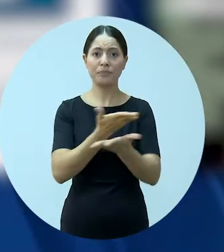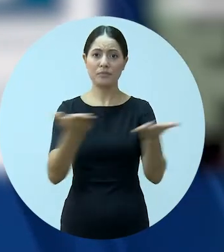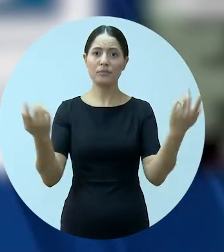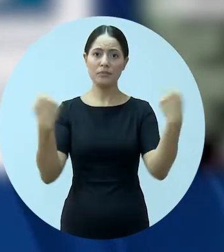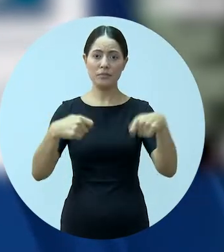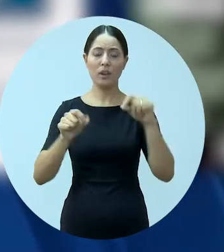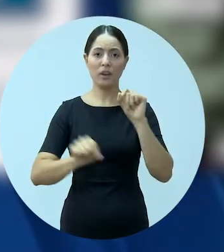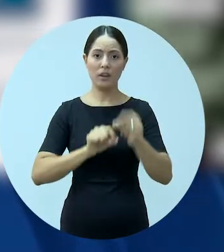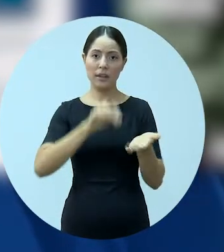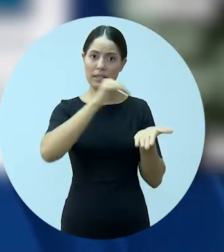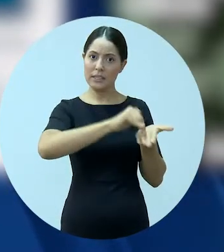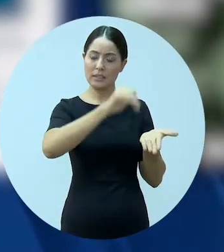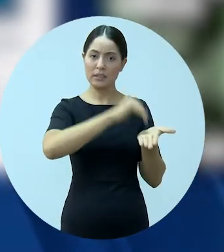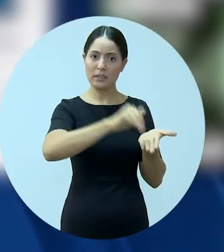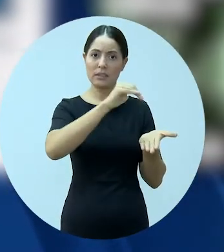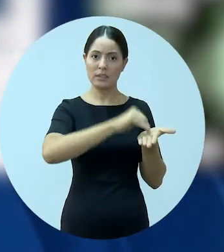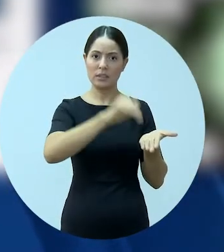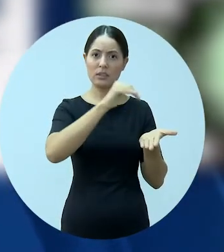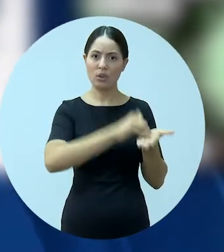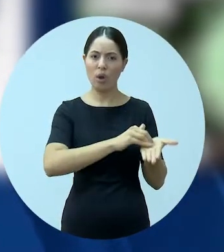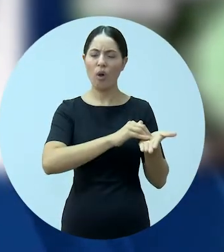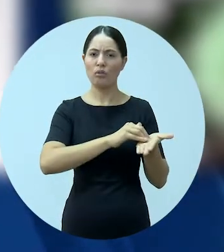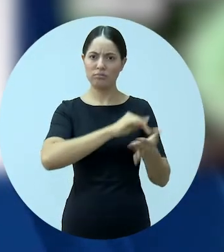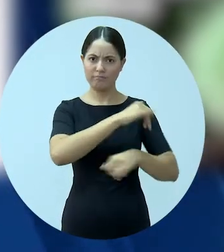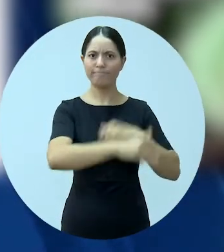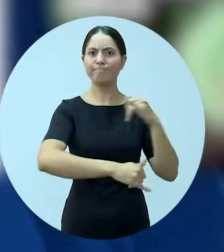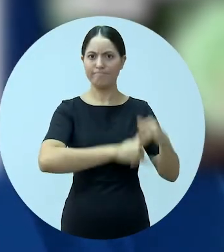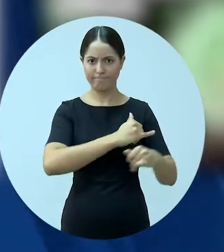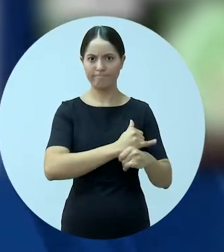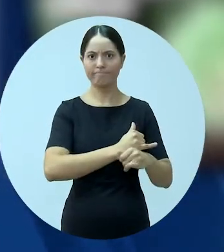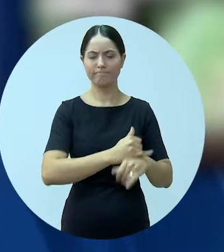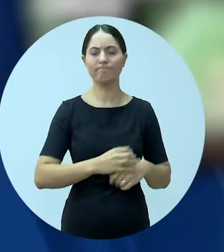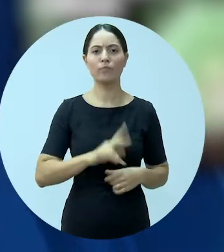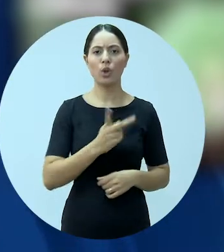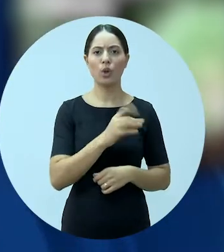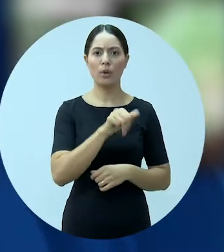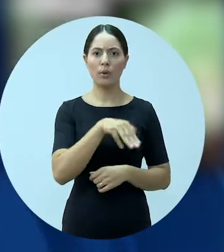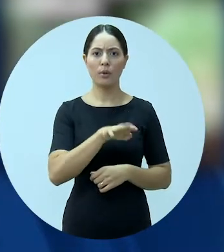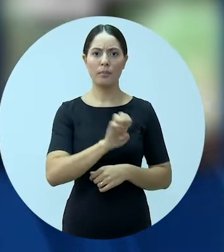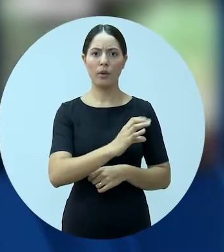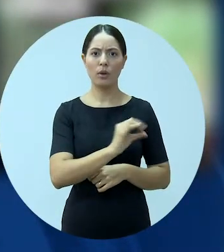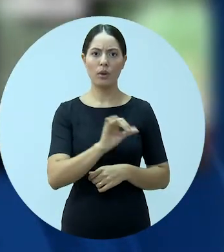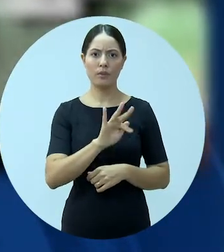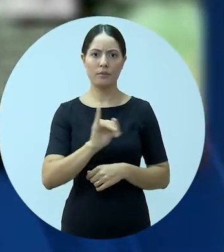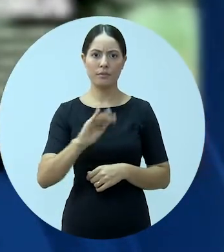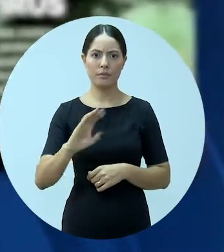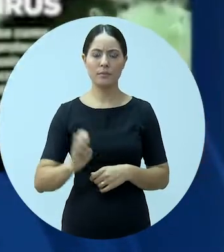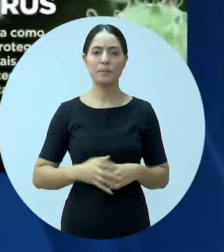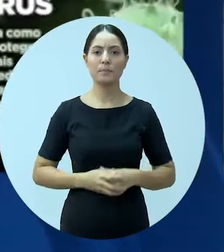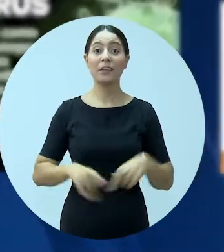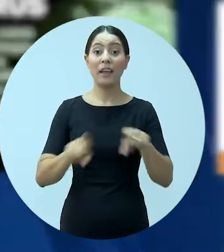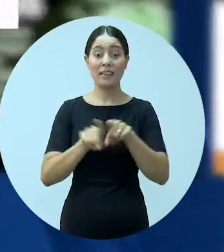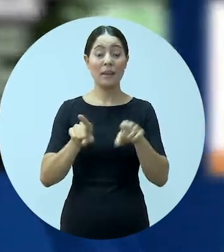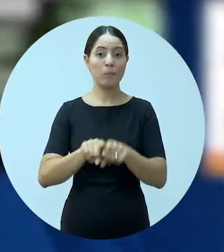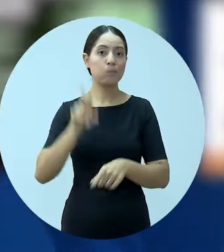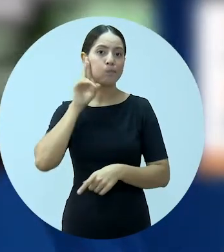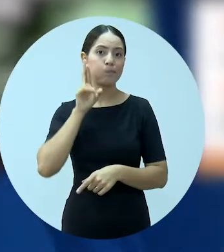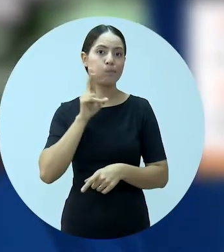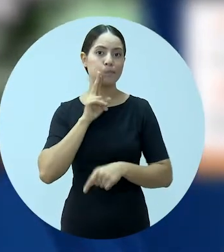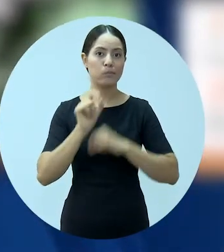advogados e advogadas, para que, dentro do possível, coloquem os seus escritórios com home office. Em Rondônia,